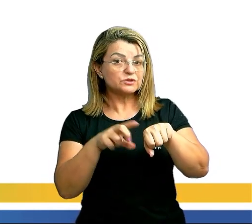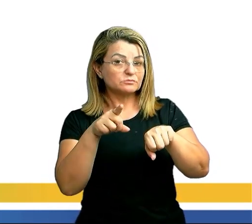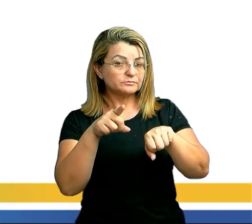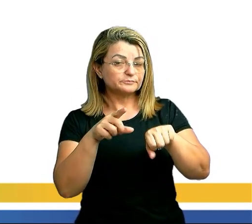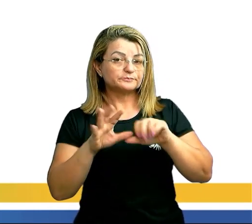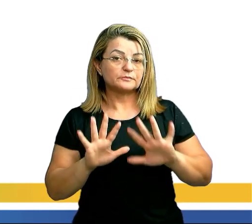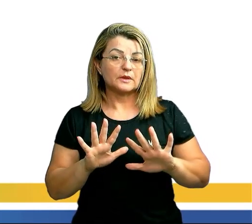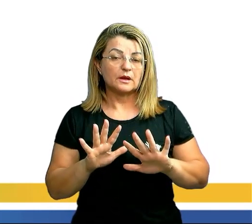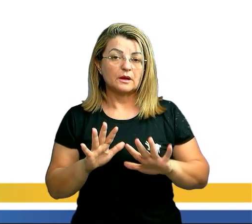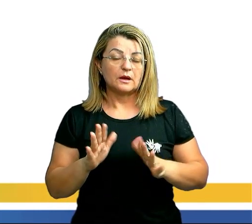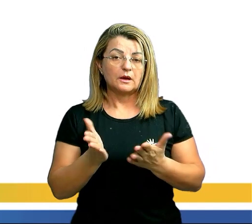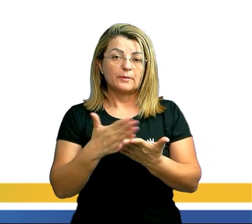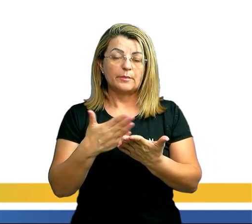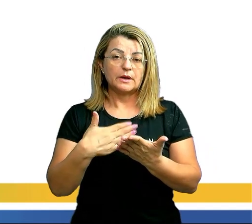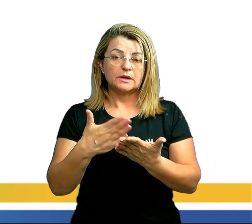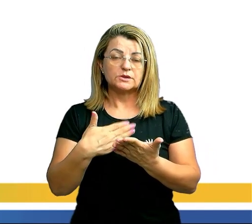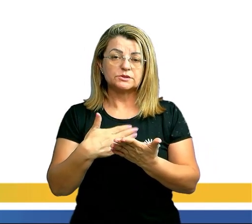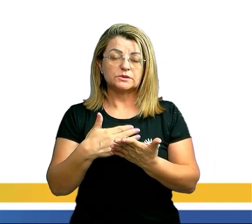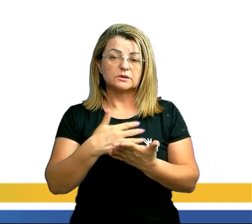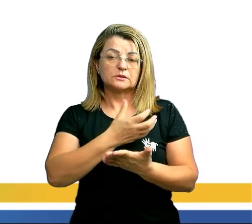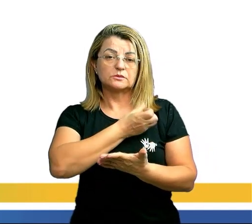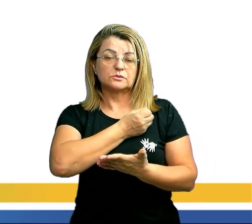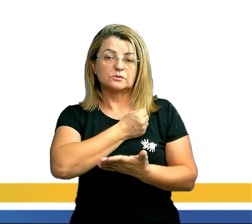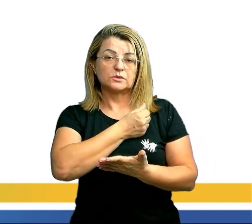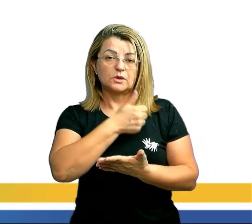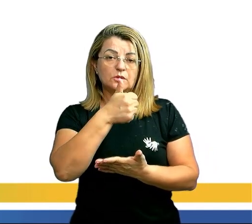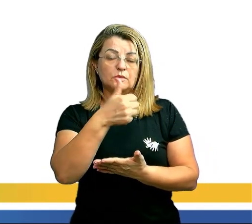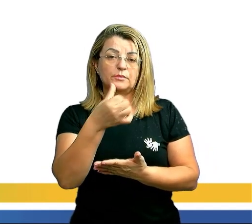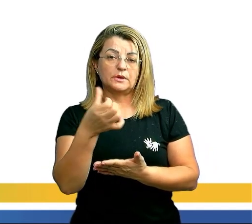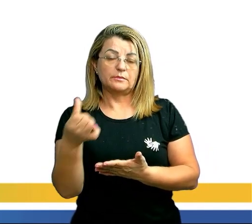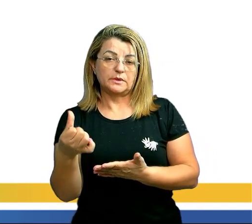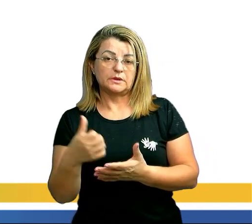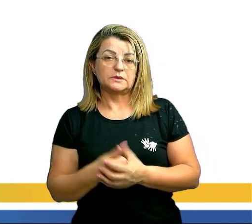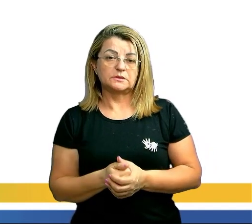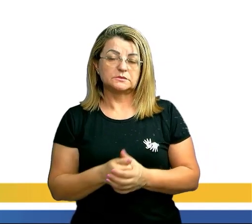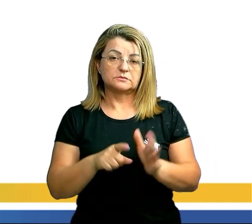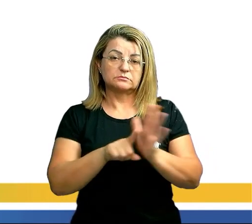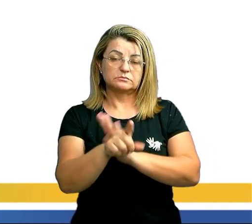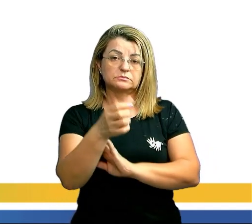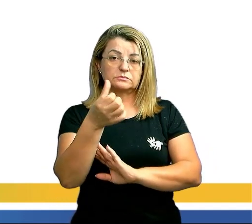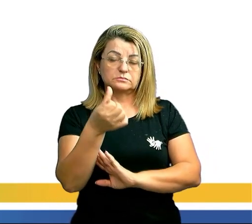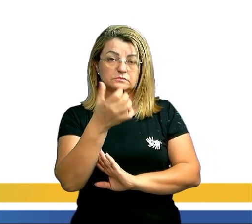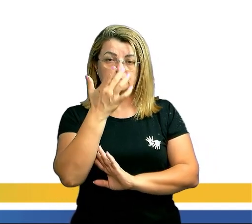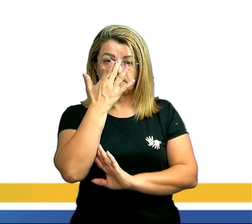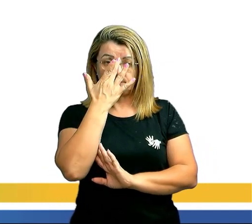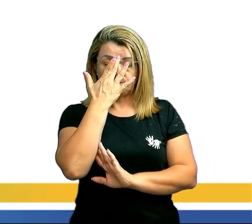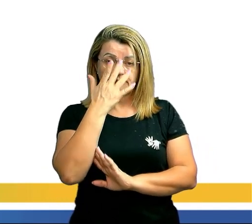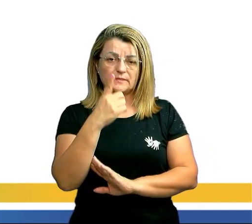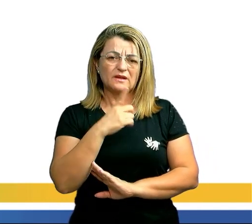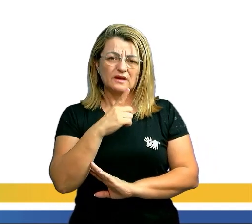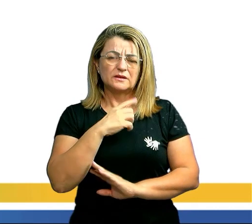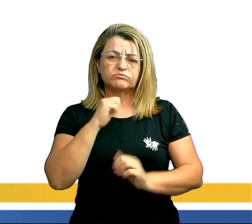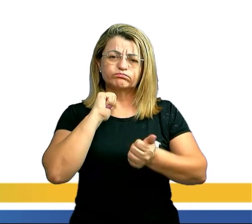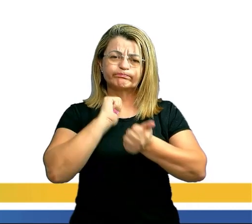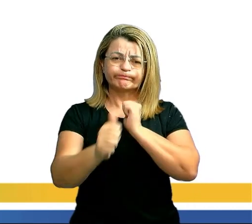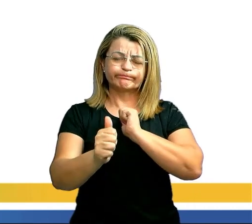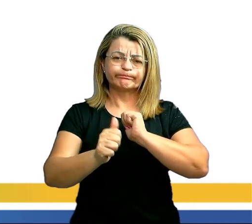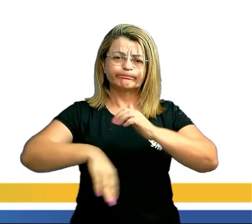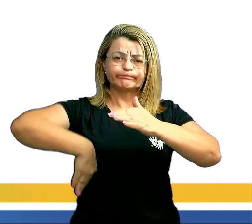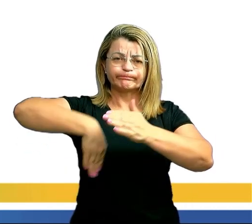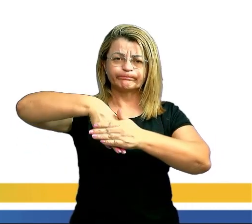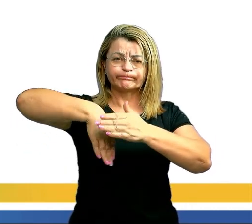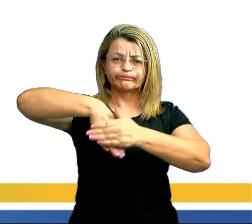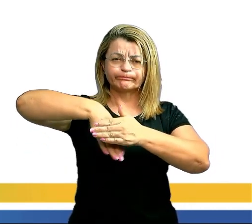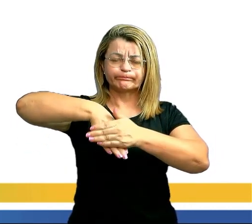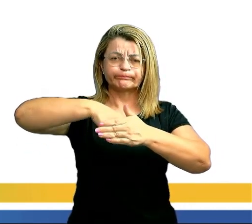Página 166, questão 6 de análise combinatória. Um determinado campeonato de futebol é composto por